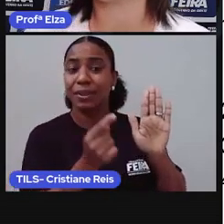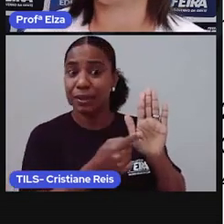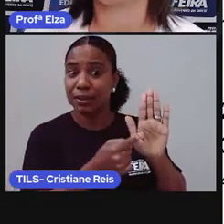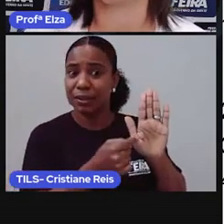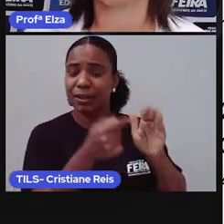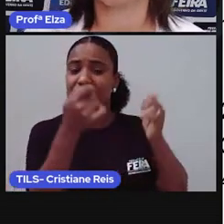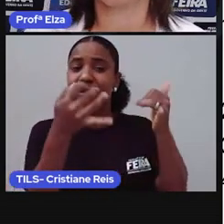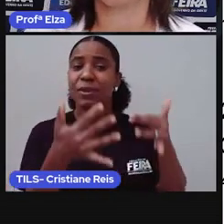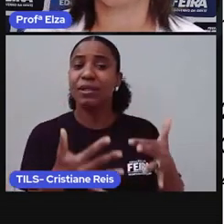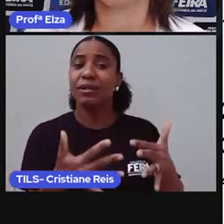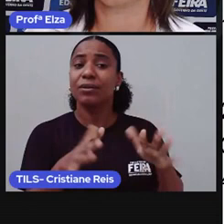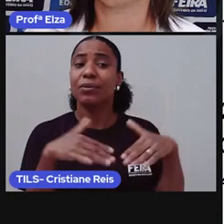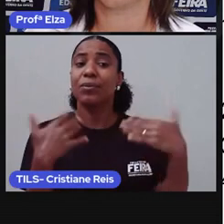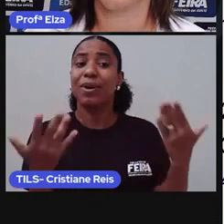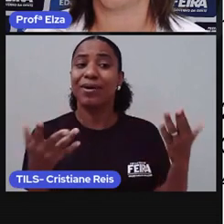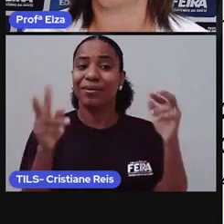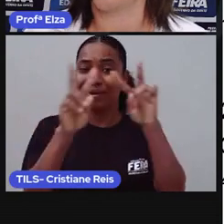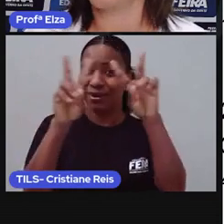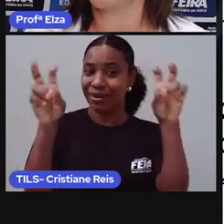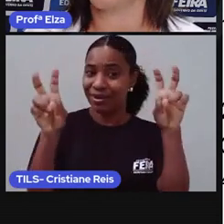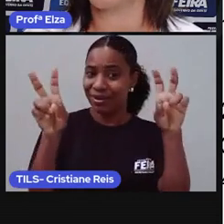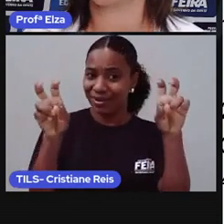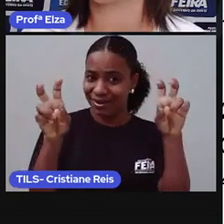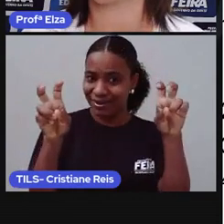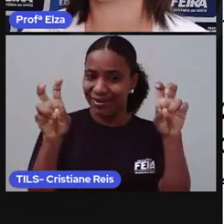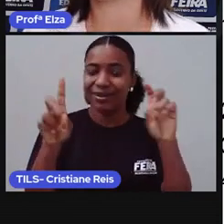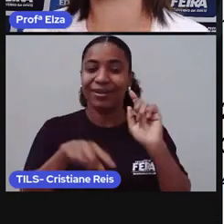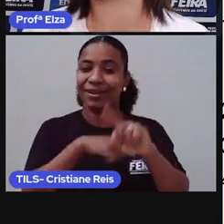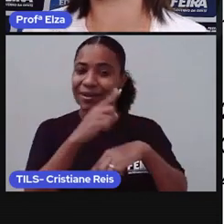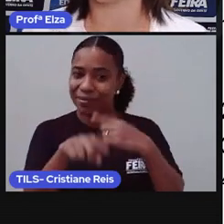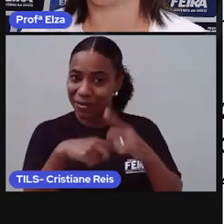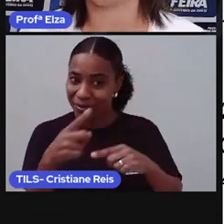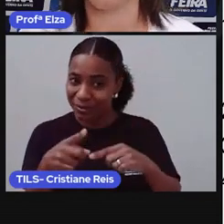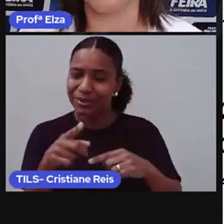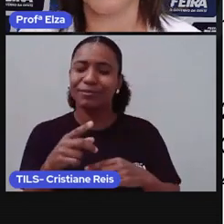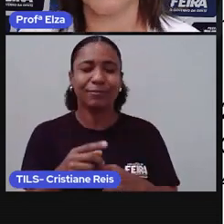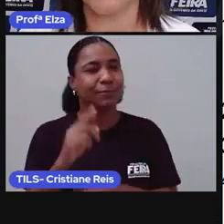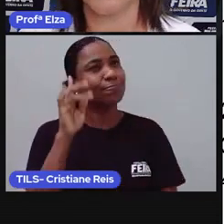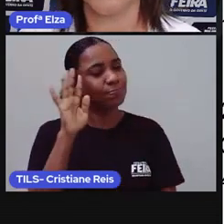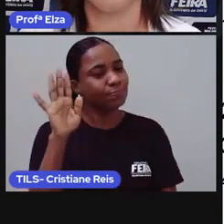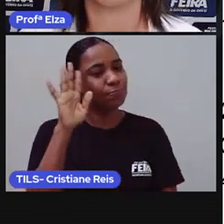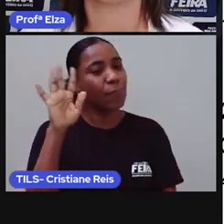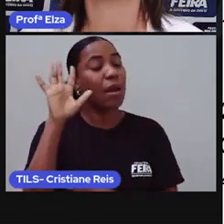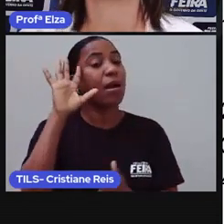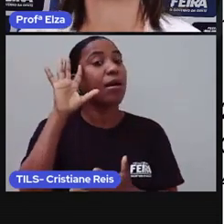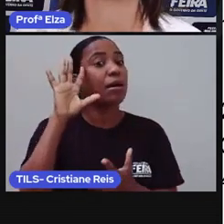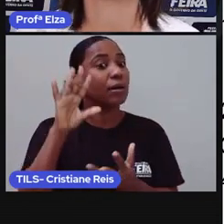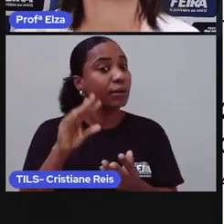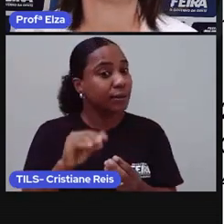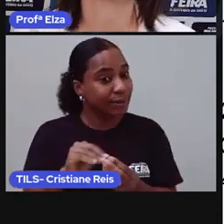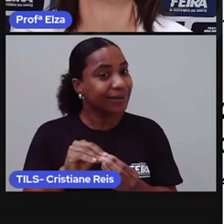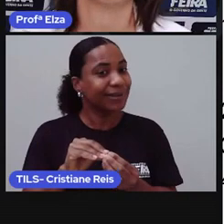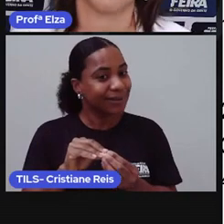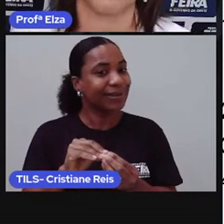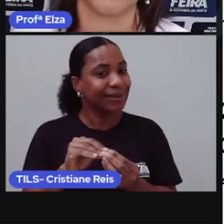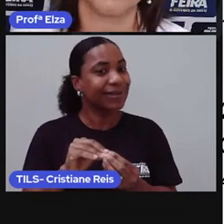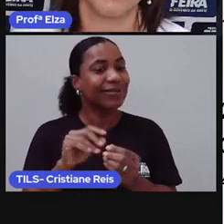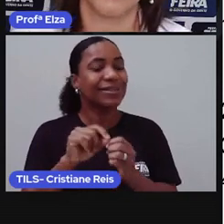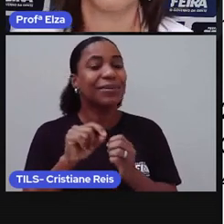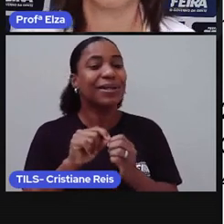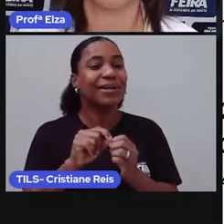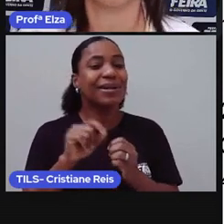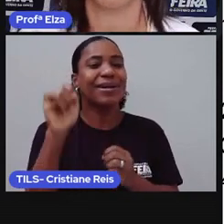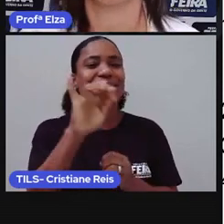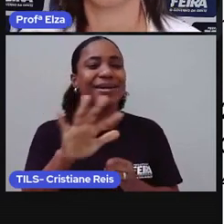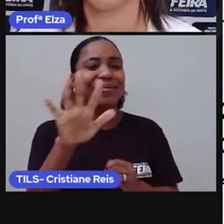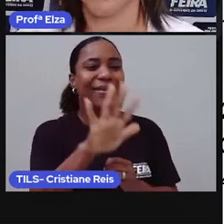desse título. Logo depois que você responder essa pergunta, você vai fazer a leitura das imagens.